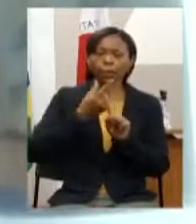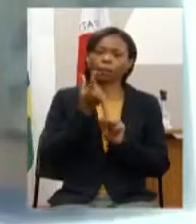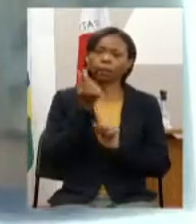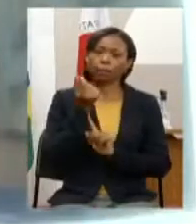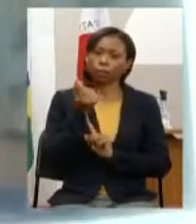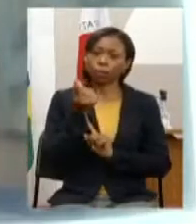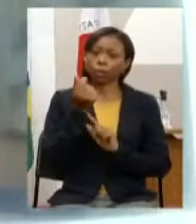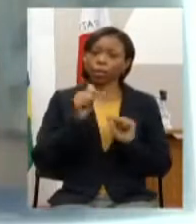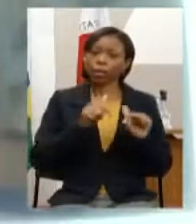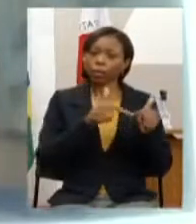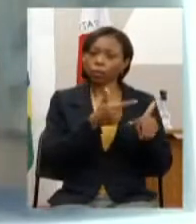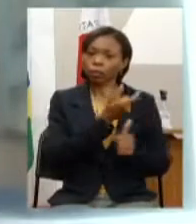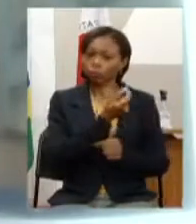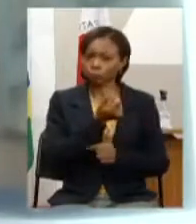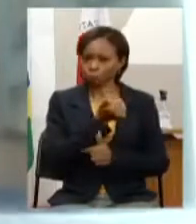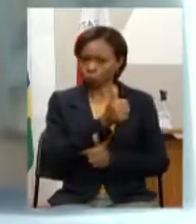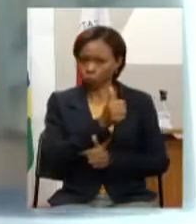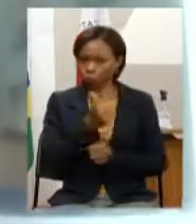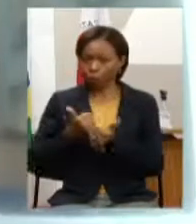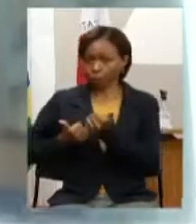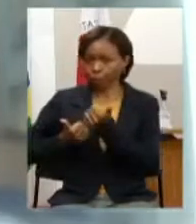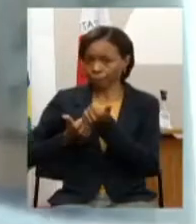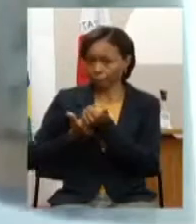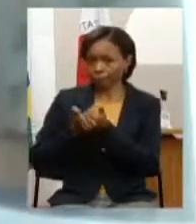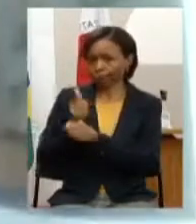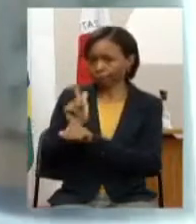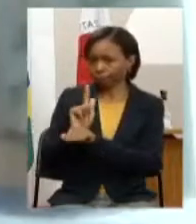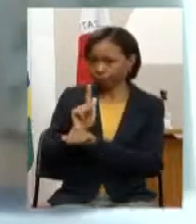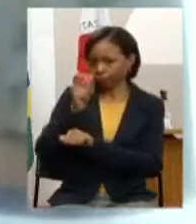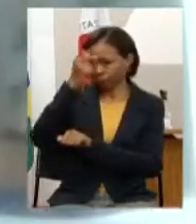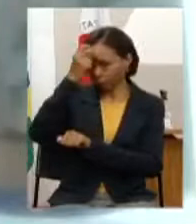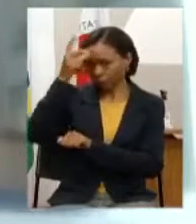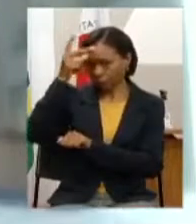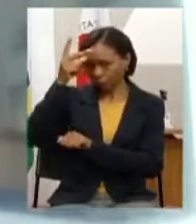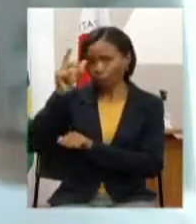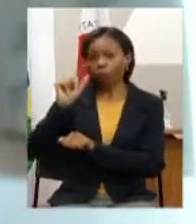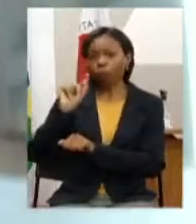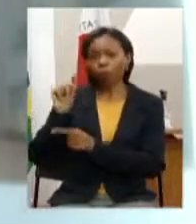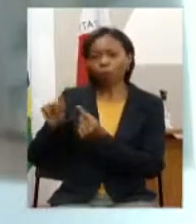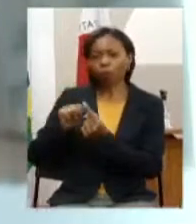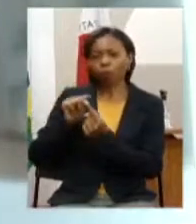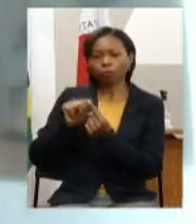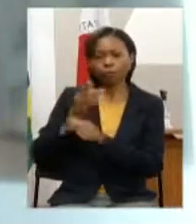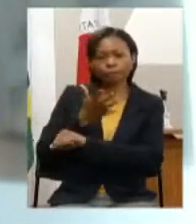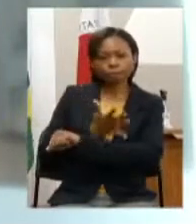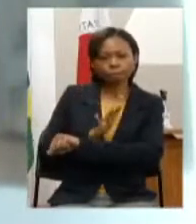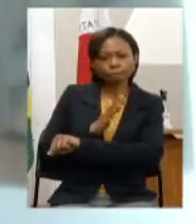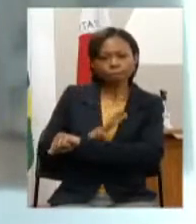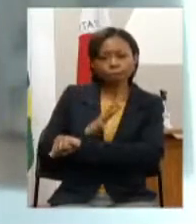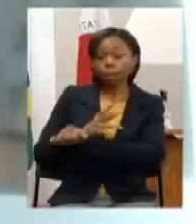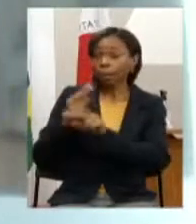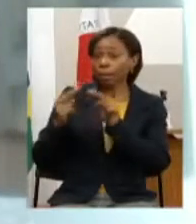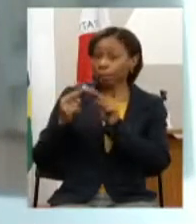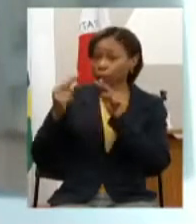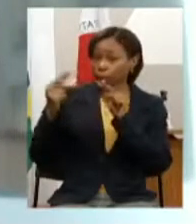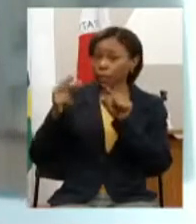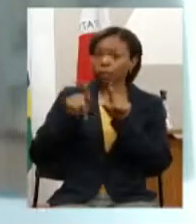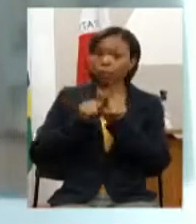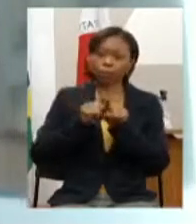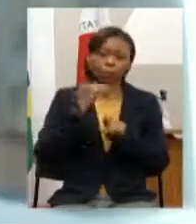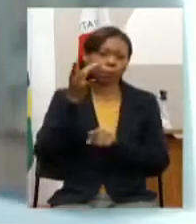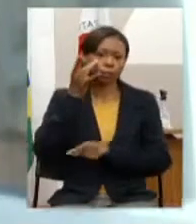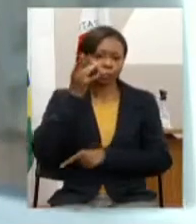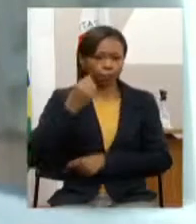apoio à gestão municipal para realização de treinamentos remotos e presenciais